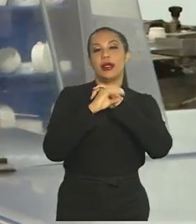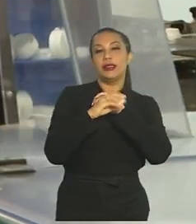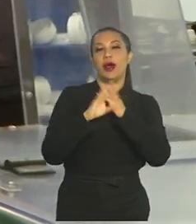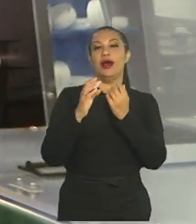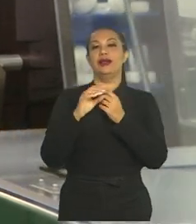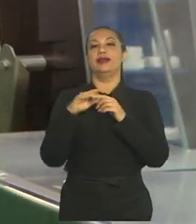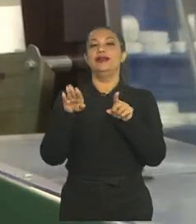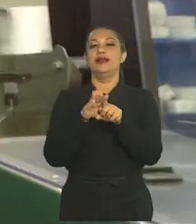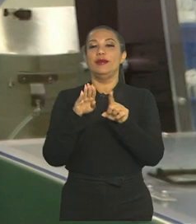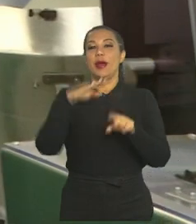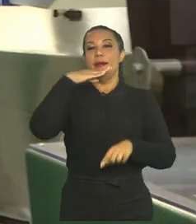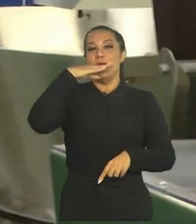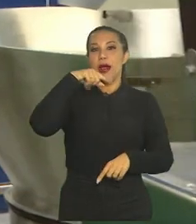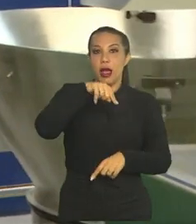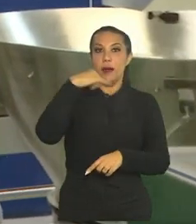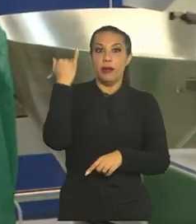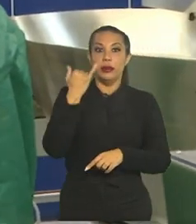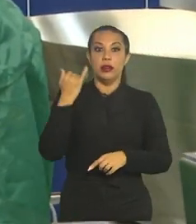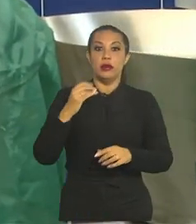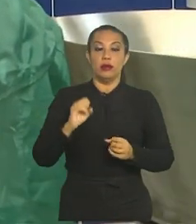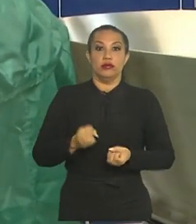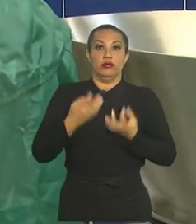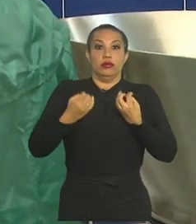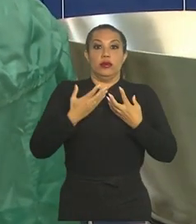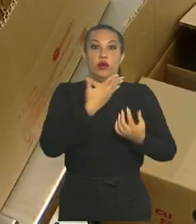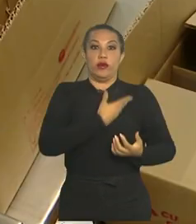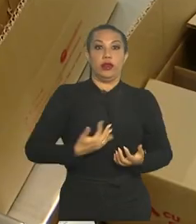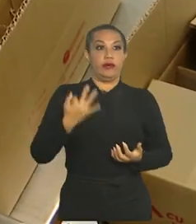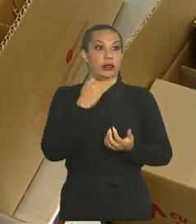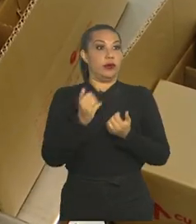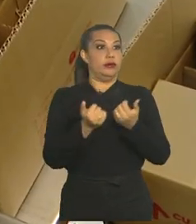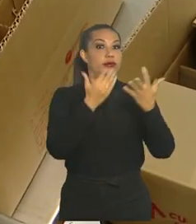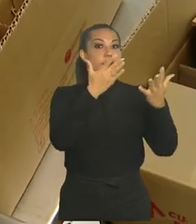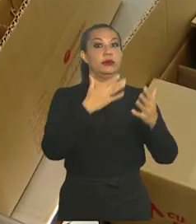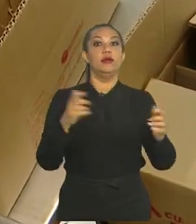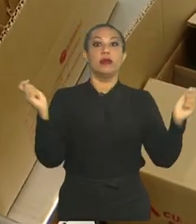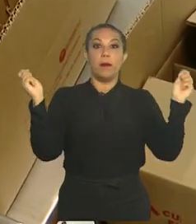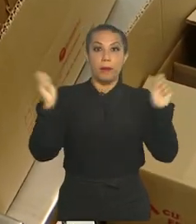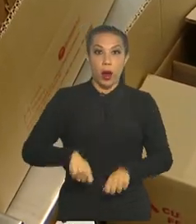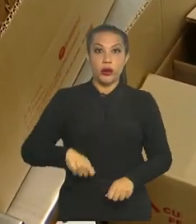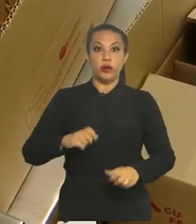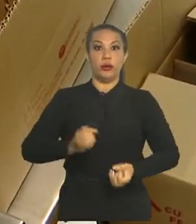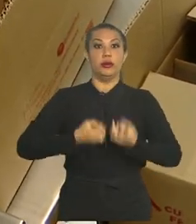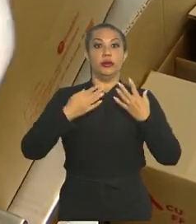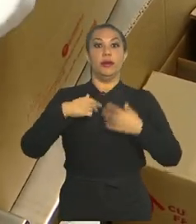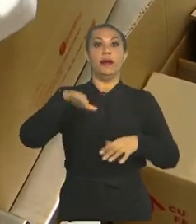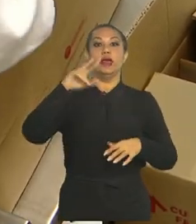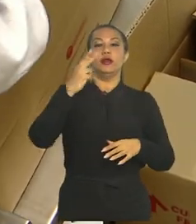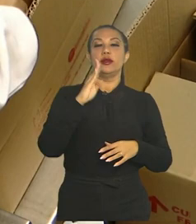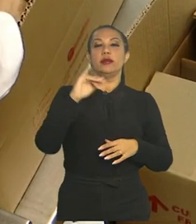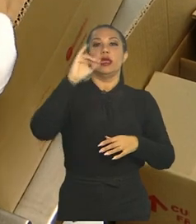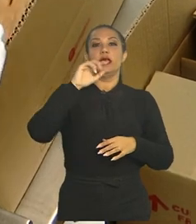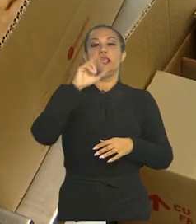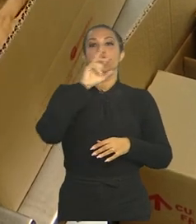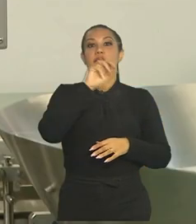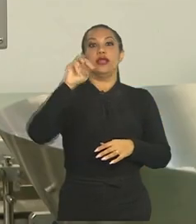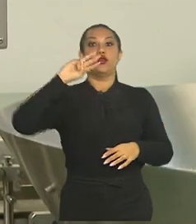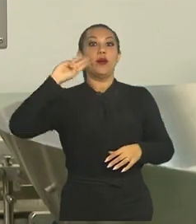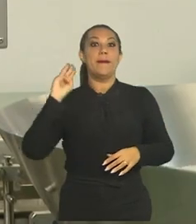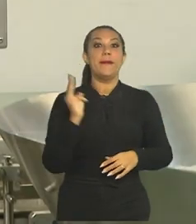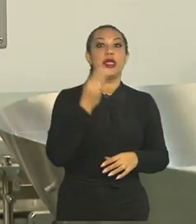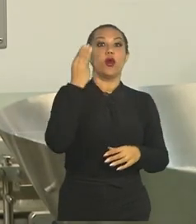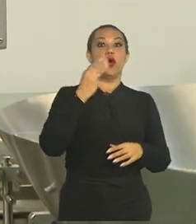fornecedor de medicamentos do governo federal. Ele tem capacidade para produzir mais de 2 bilhões e 500 milhões